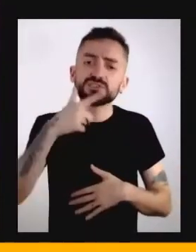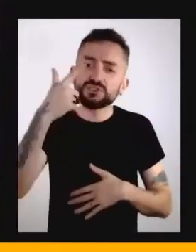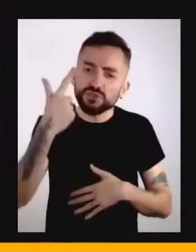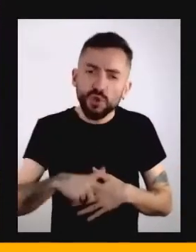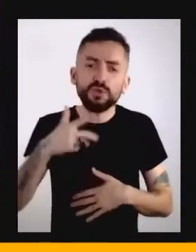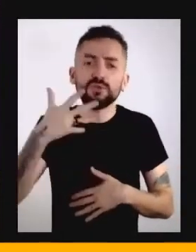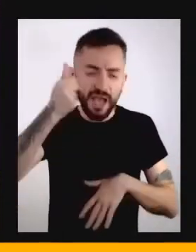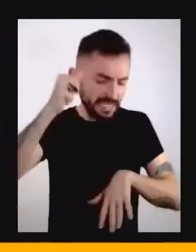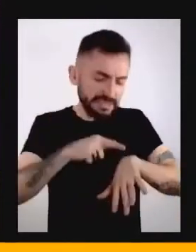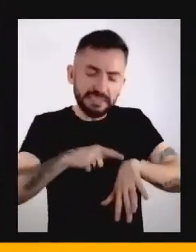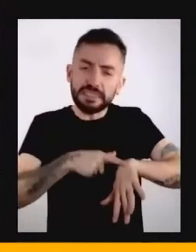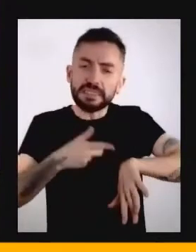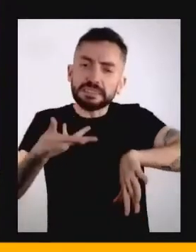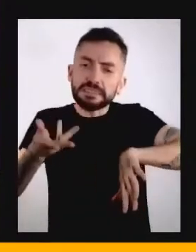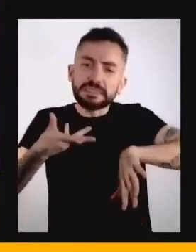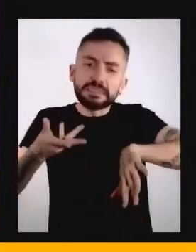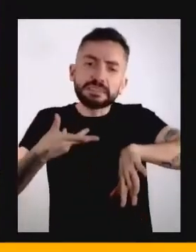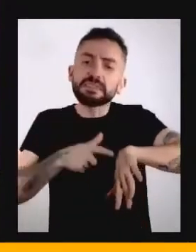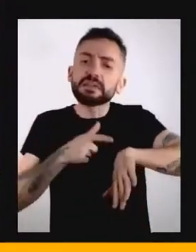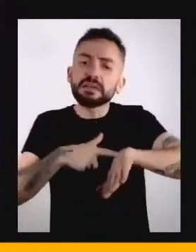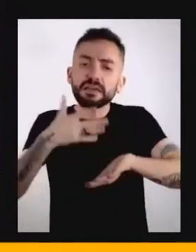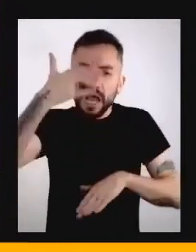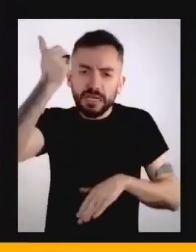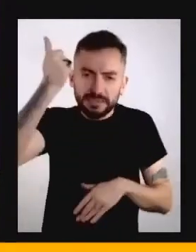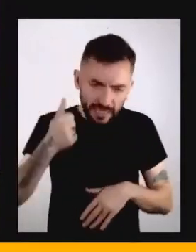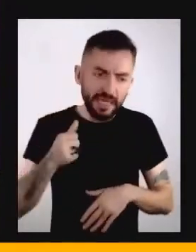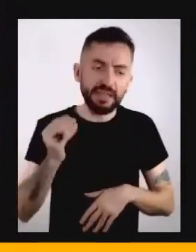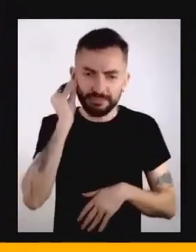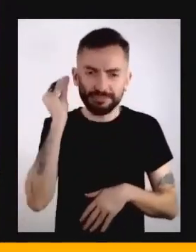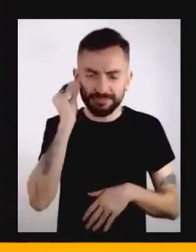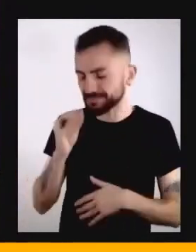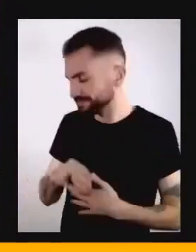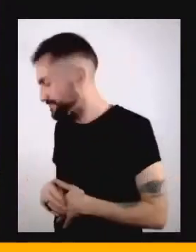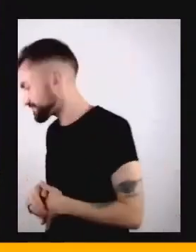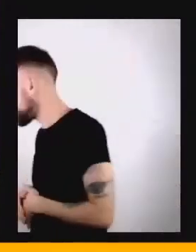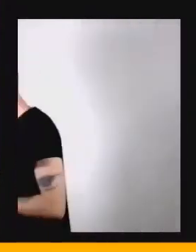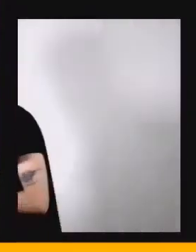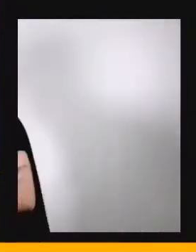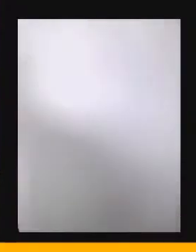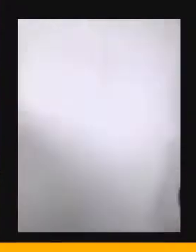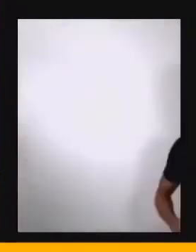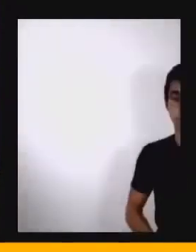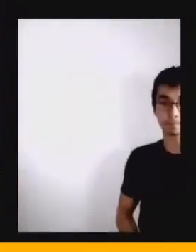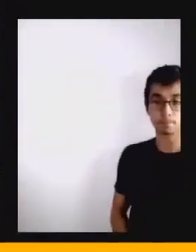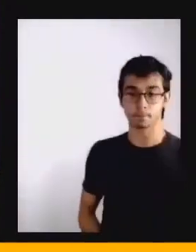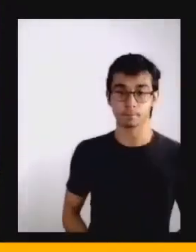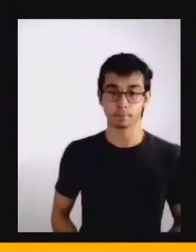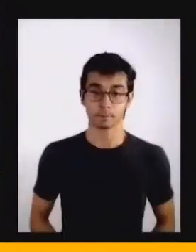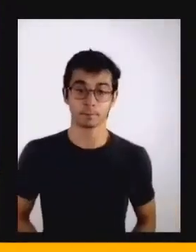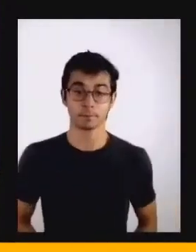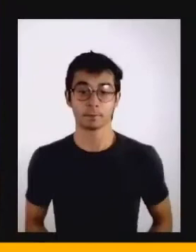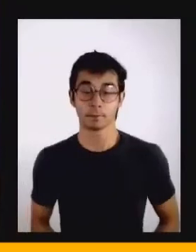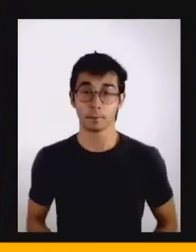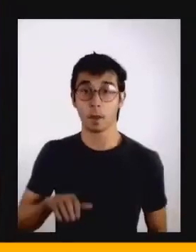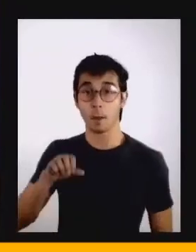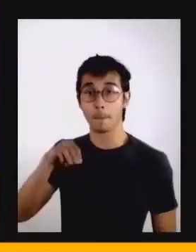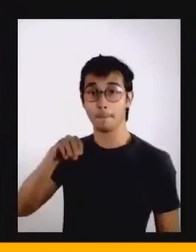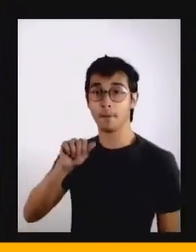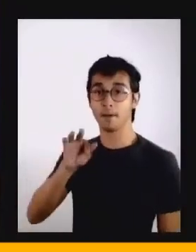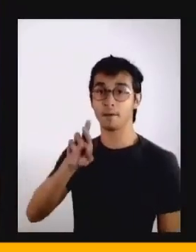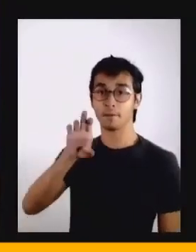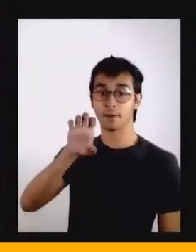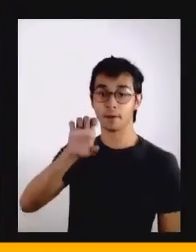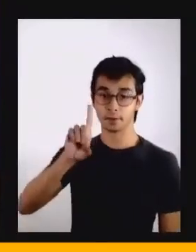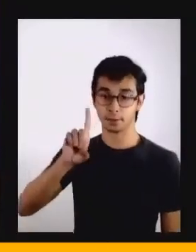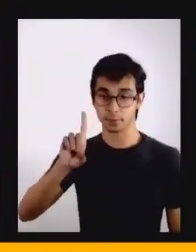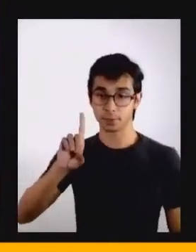dentro desse movimento aceleracionista. O Manford Lewis ainda diz que,